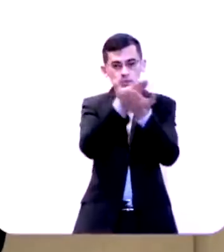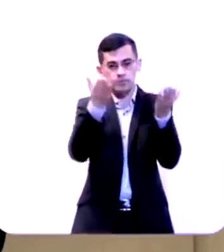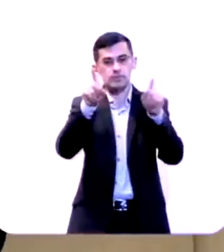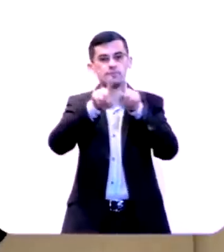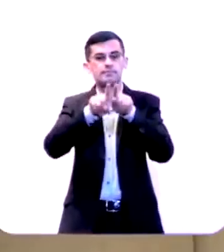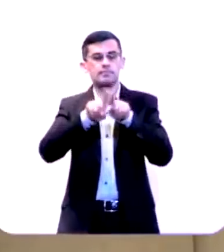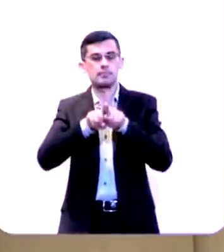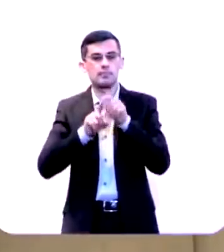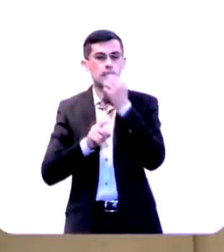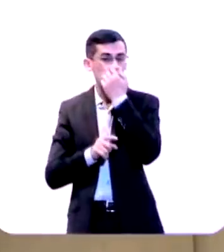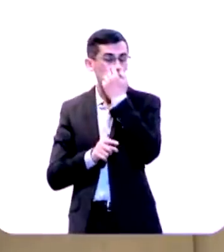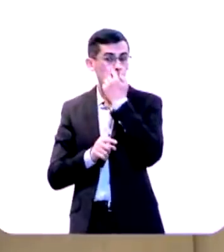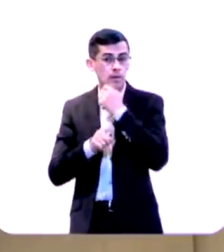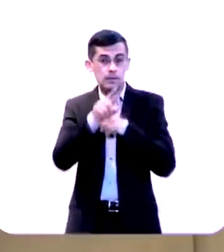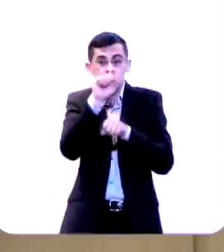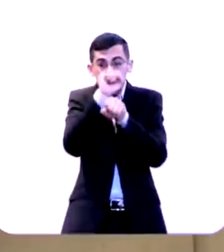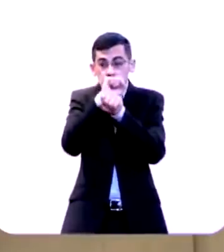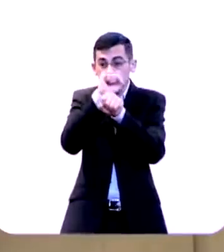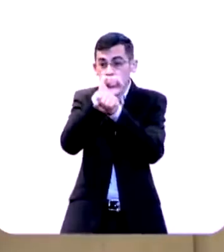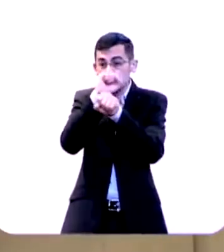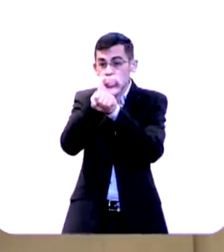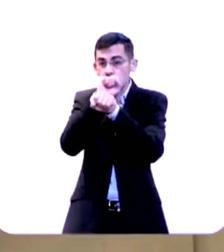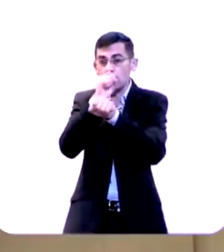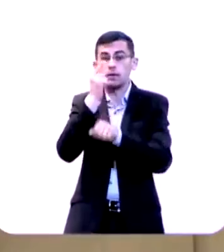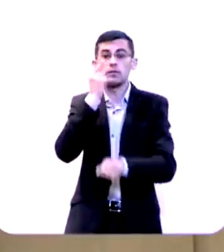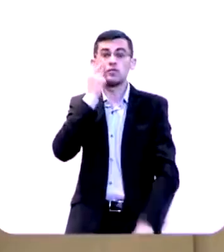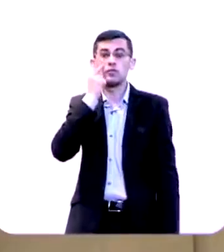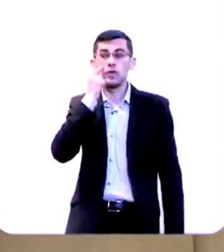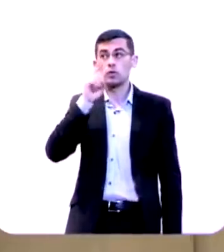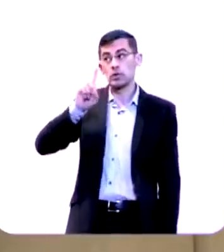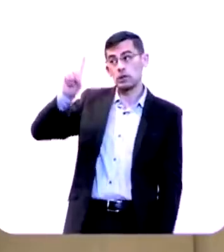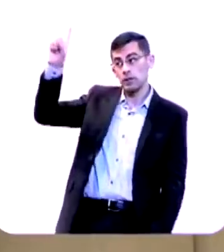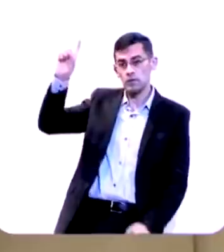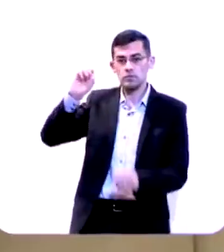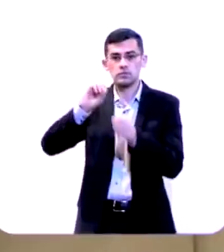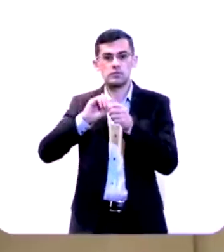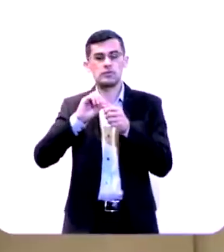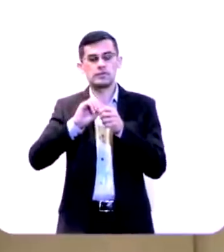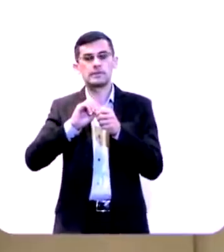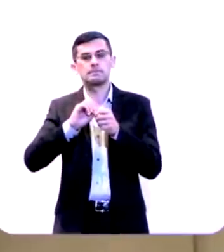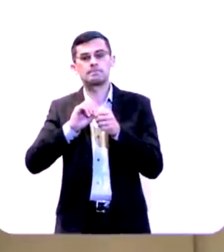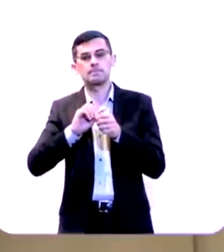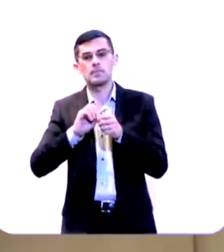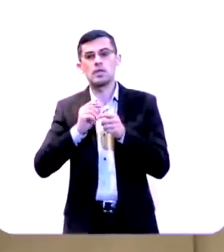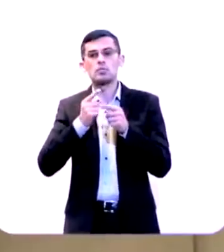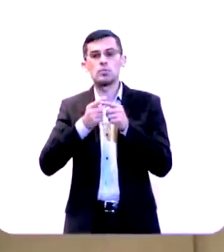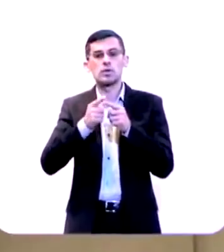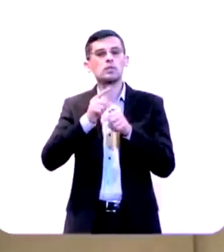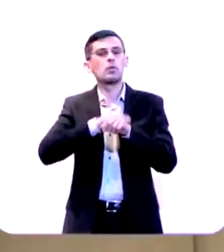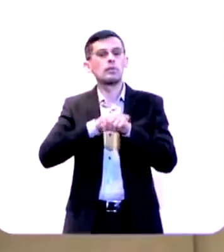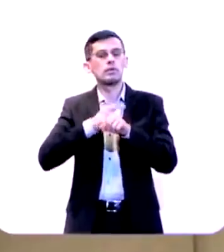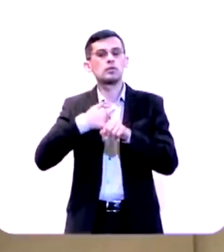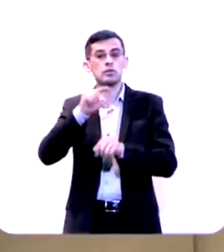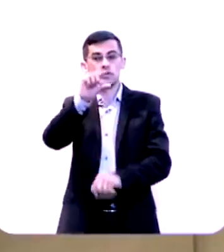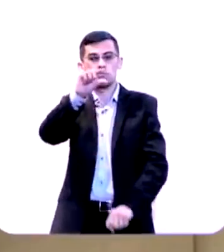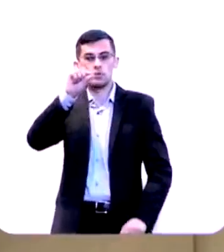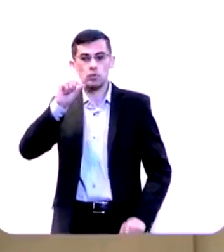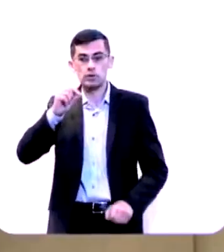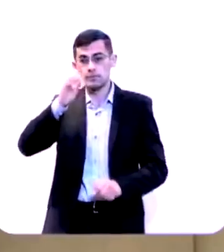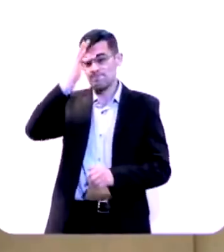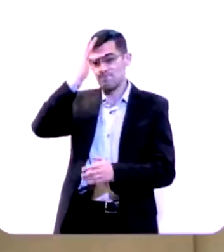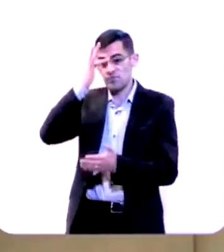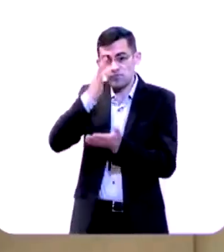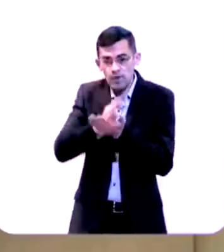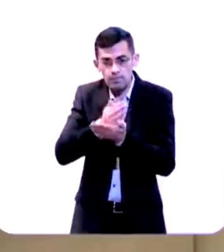você espera e veja o que Deus vai fazer porque quando a gente toma uma decisão de